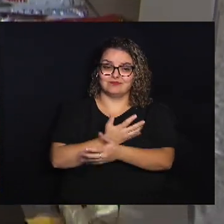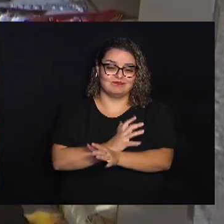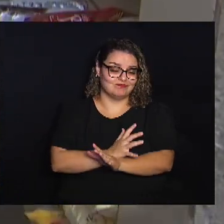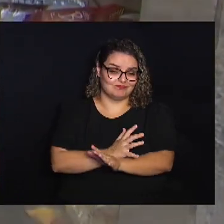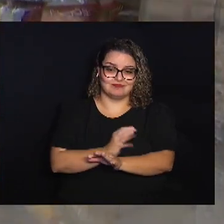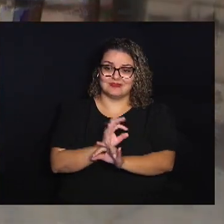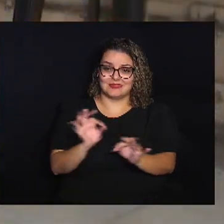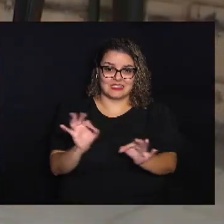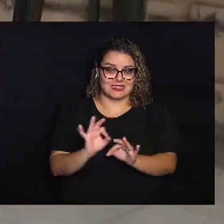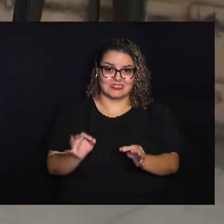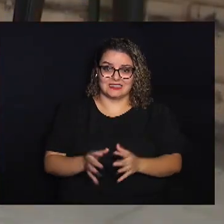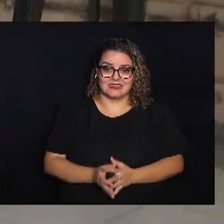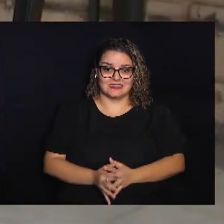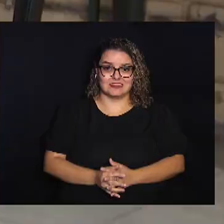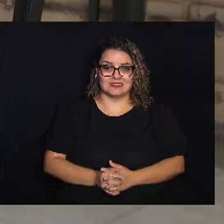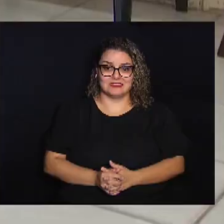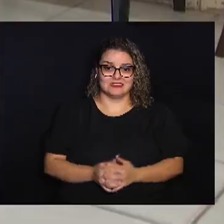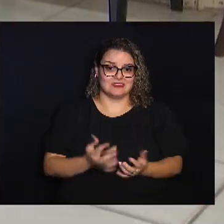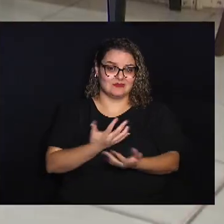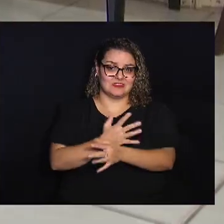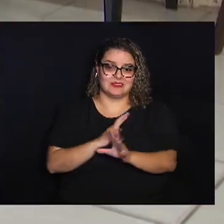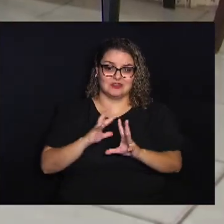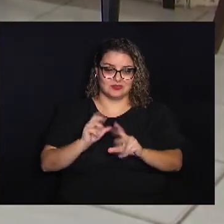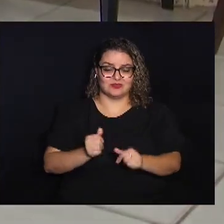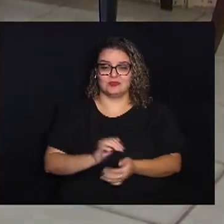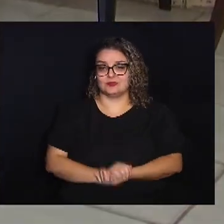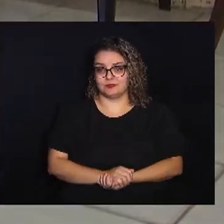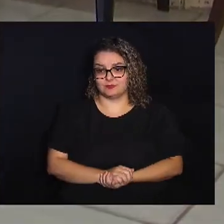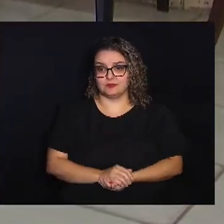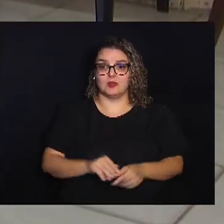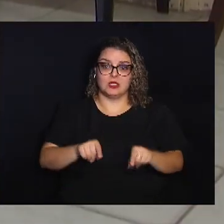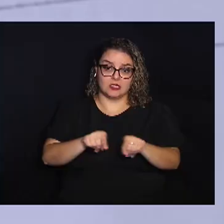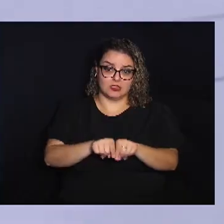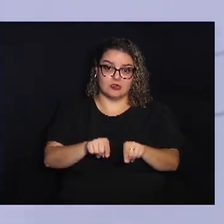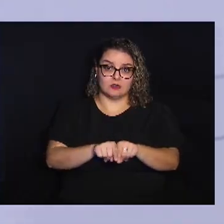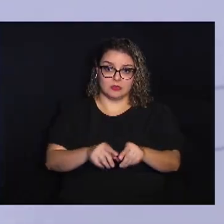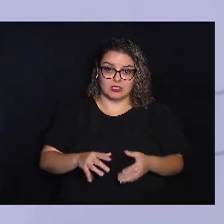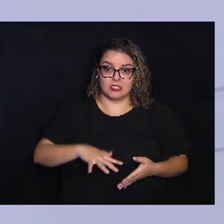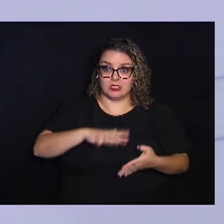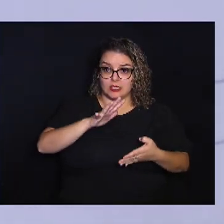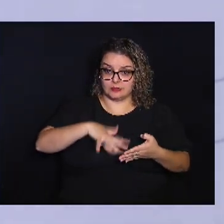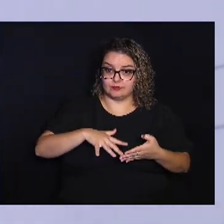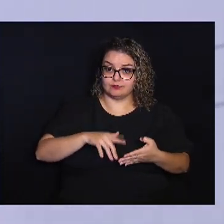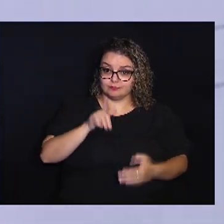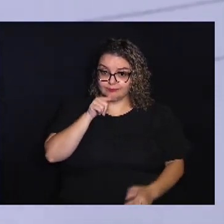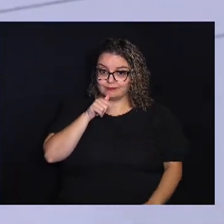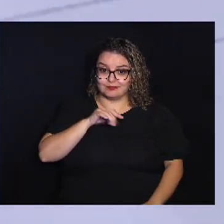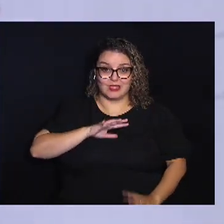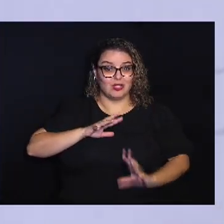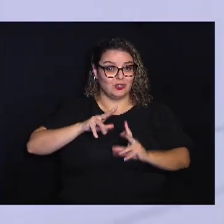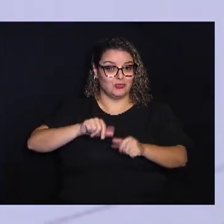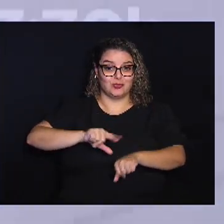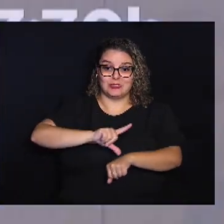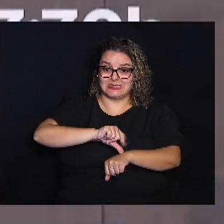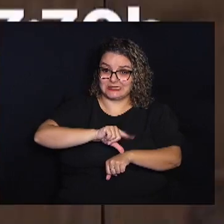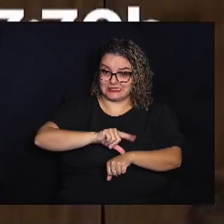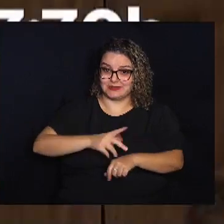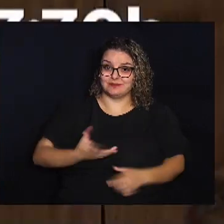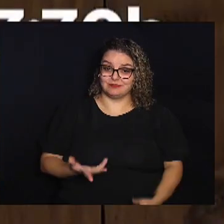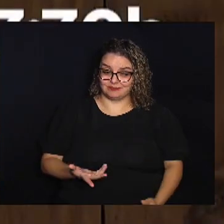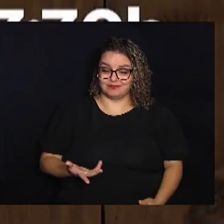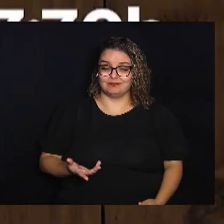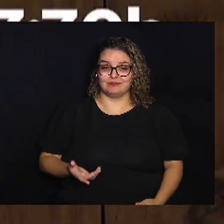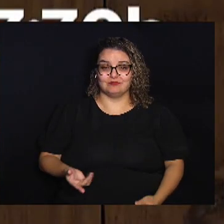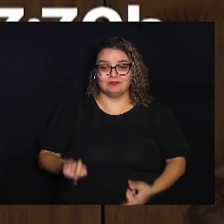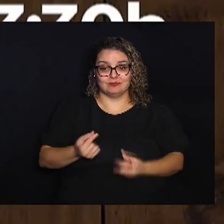tem nada Vazia de tudo Além disso, as contas de água estão todas atrasadas Para arrecadar